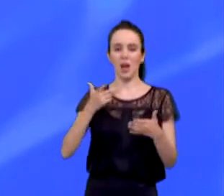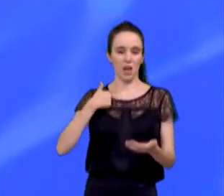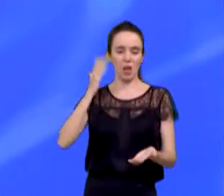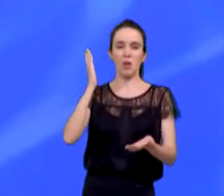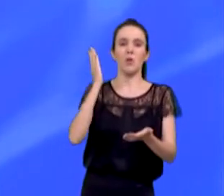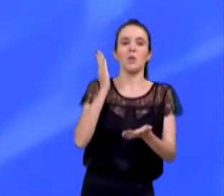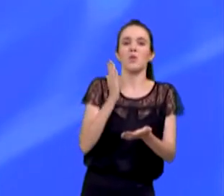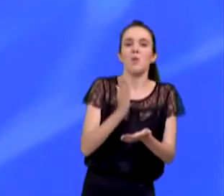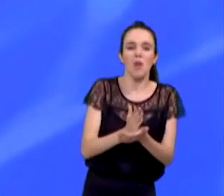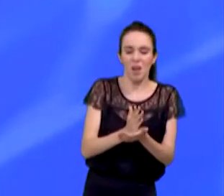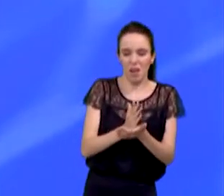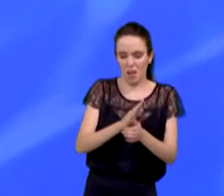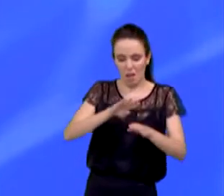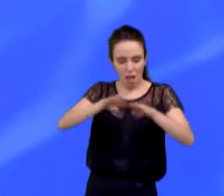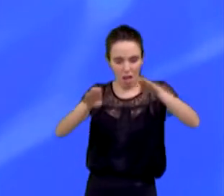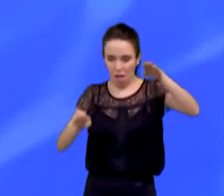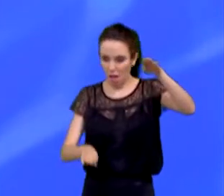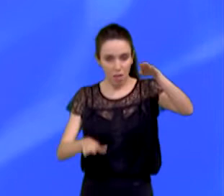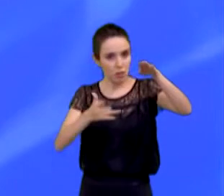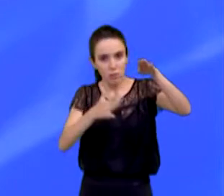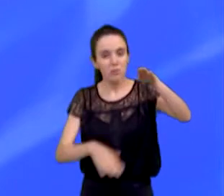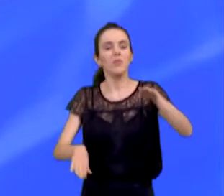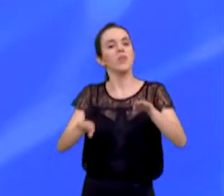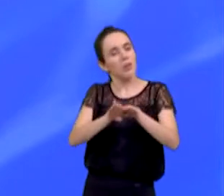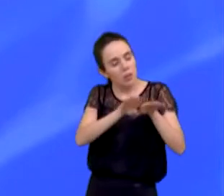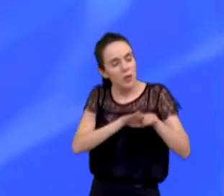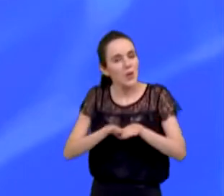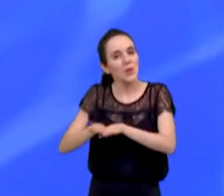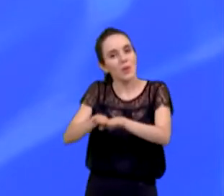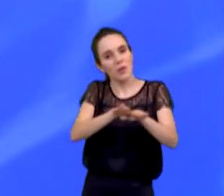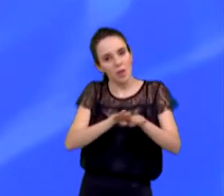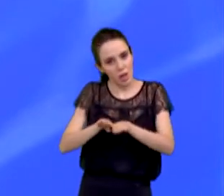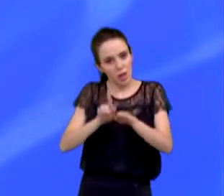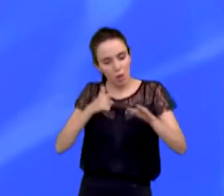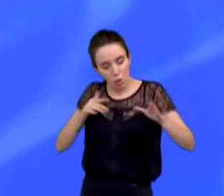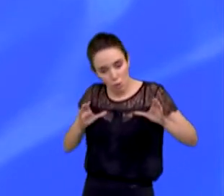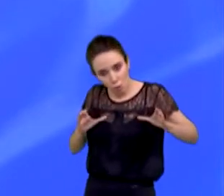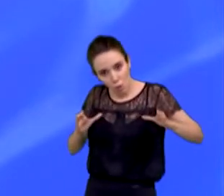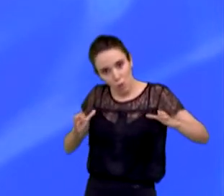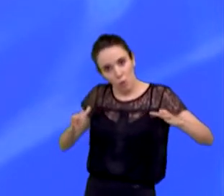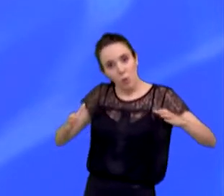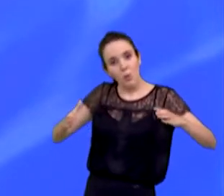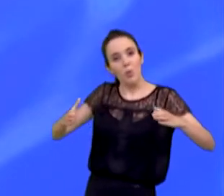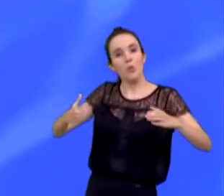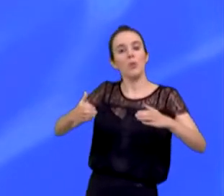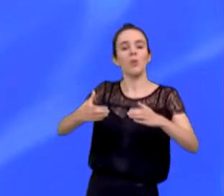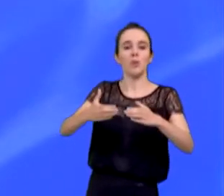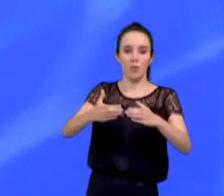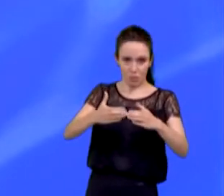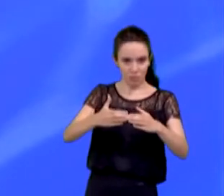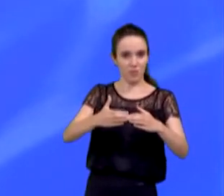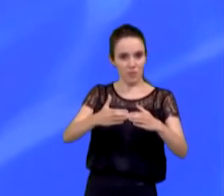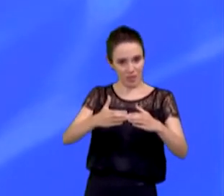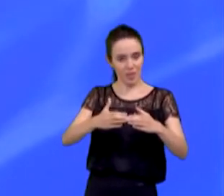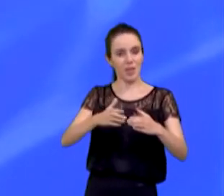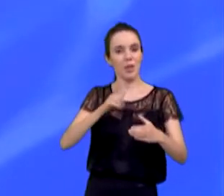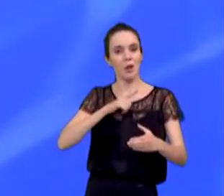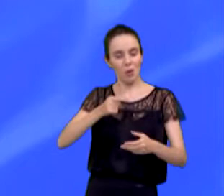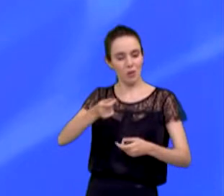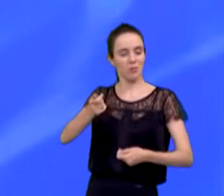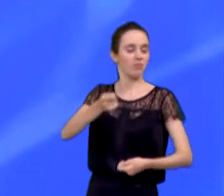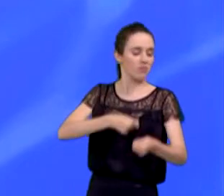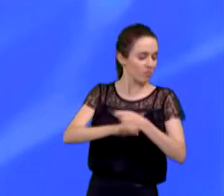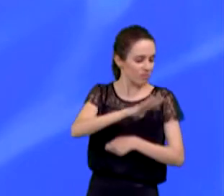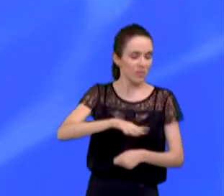com a desigualdade social. Somente assim a gente vai conseguir, de forma coletiva, junto com a população, ter uma gestão mais democrática e